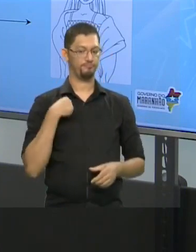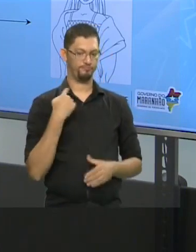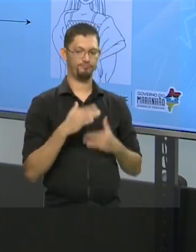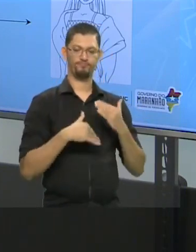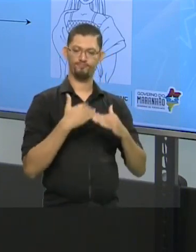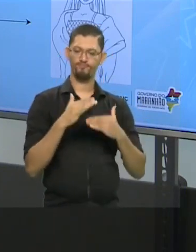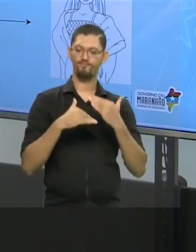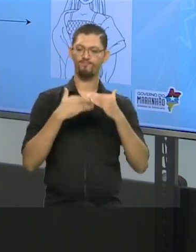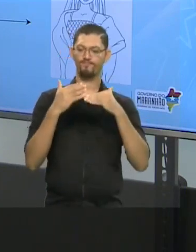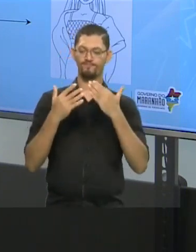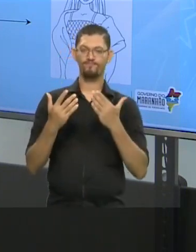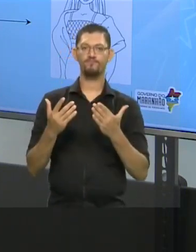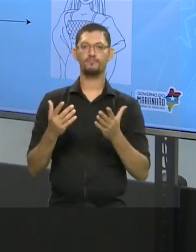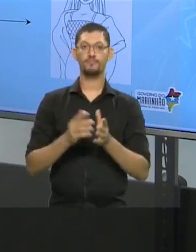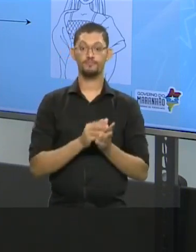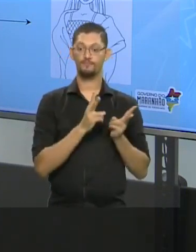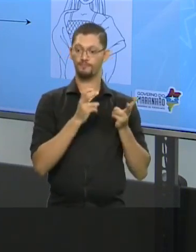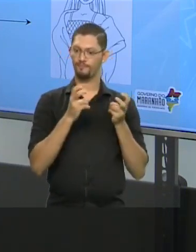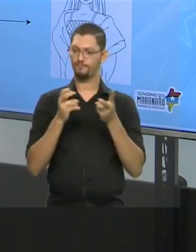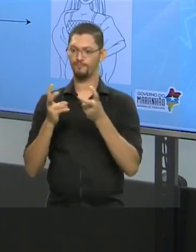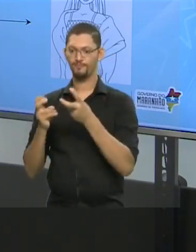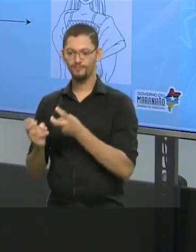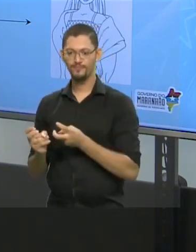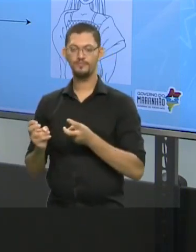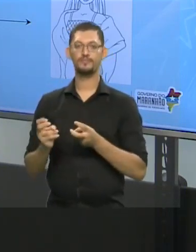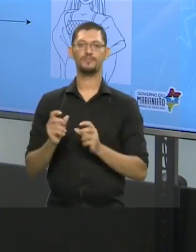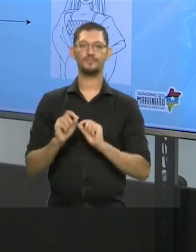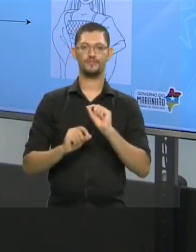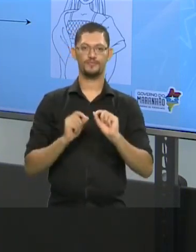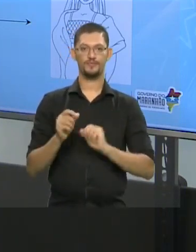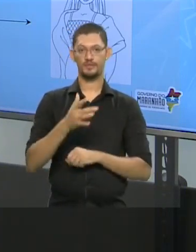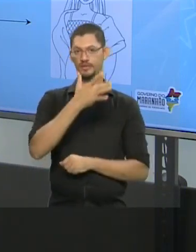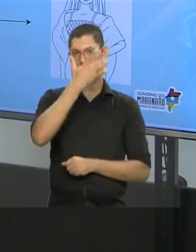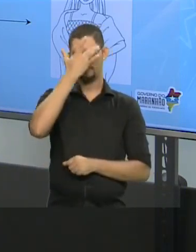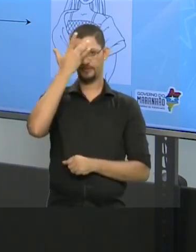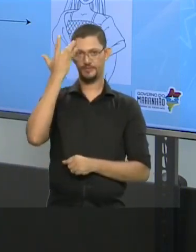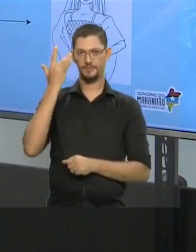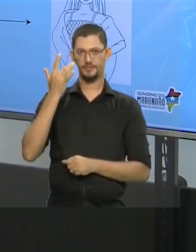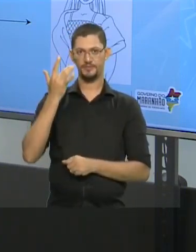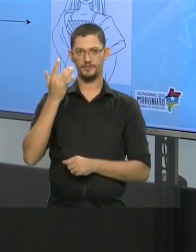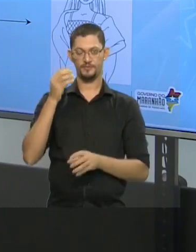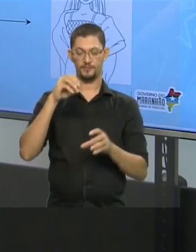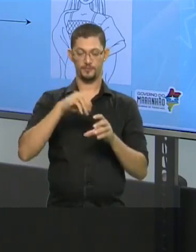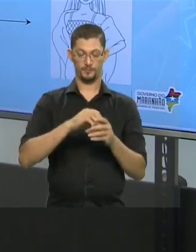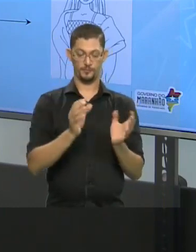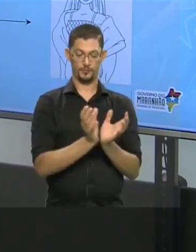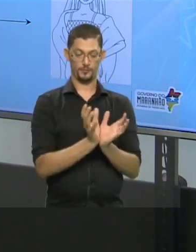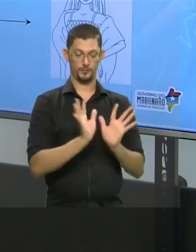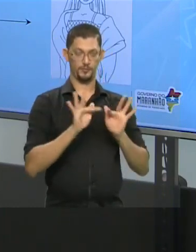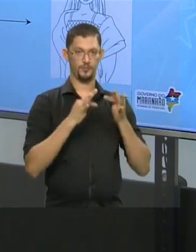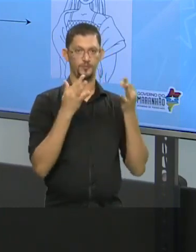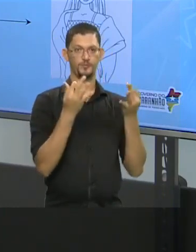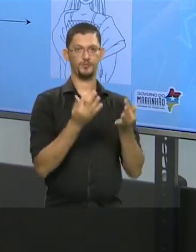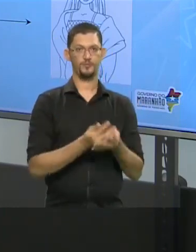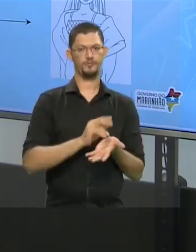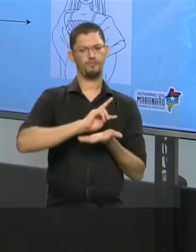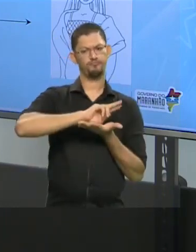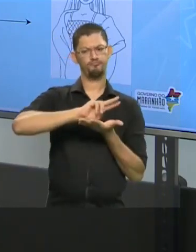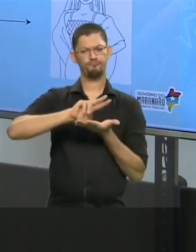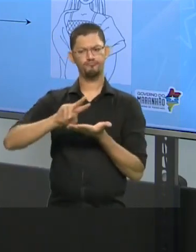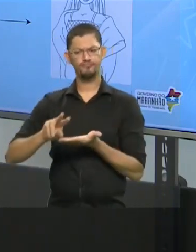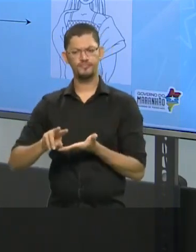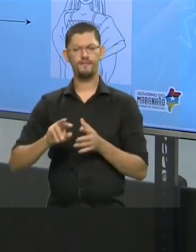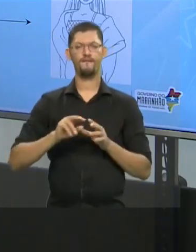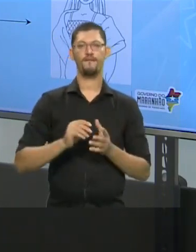crescendo, a gente vai percebendo que as pessoas que compõem esse pequeno grupo são muitas.